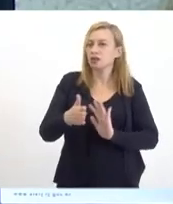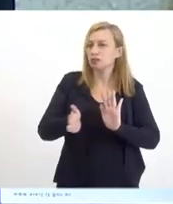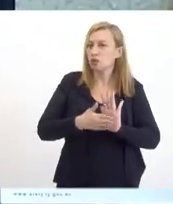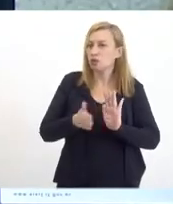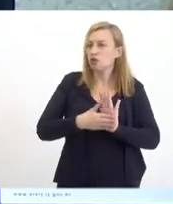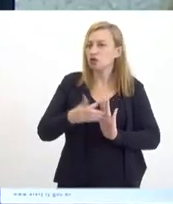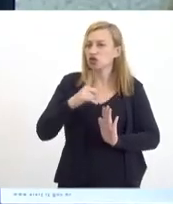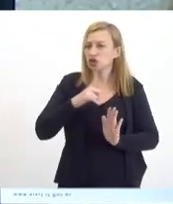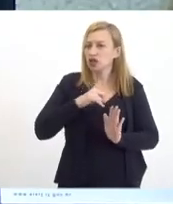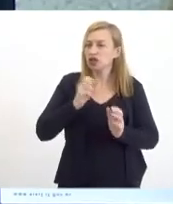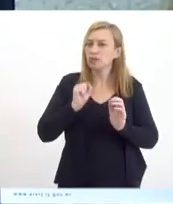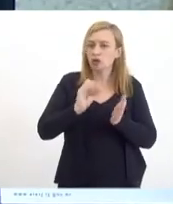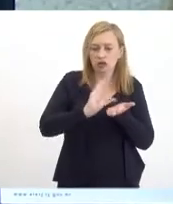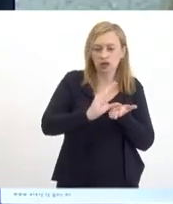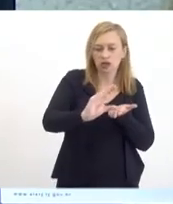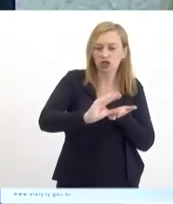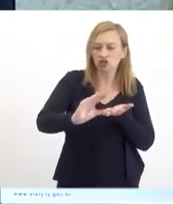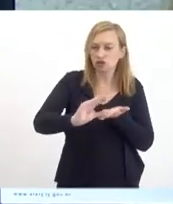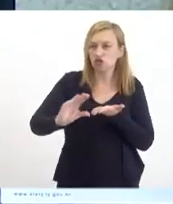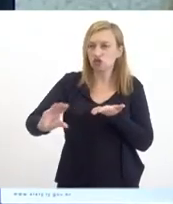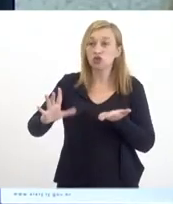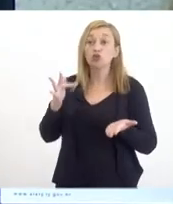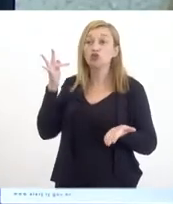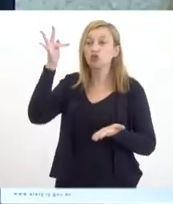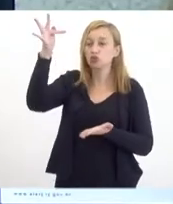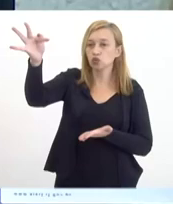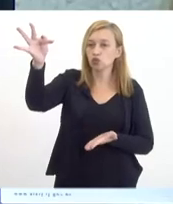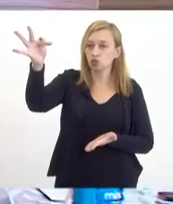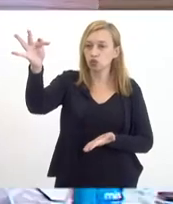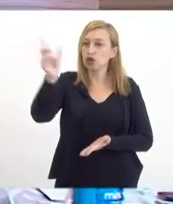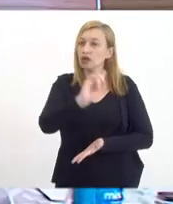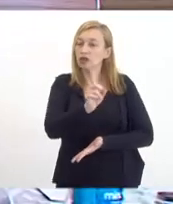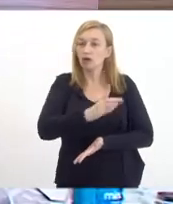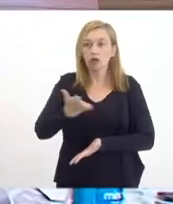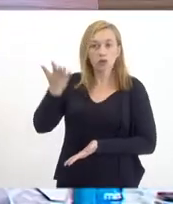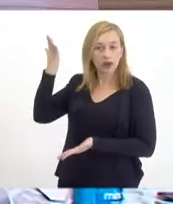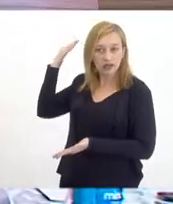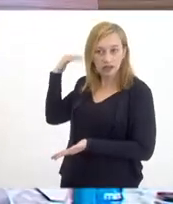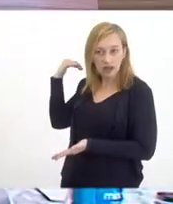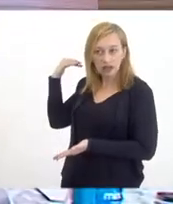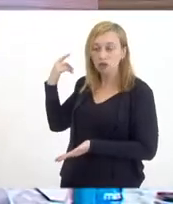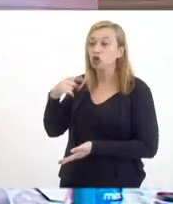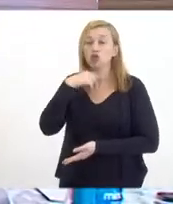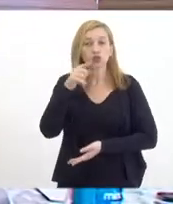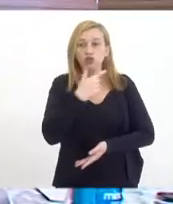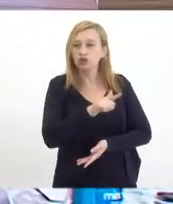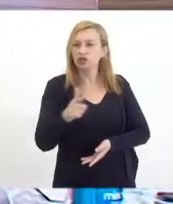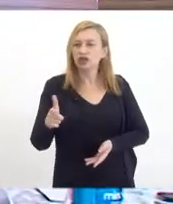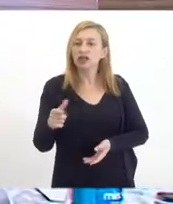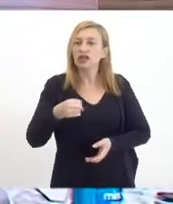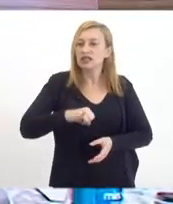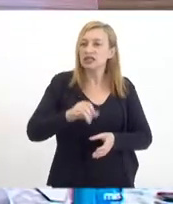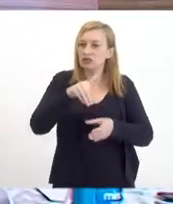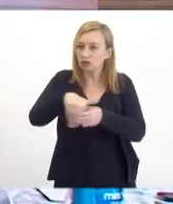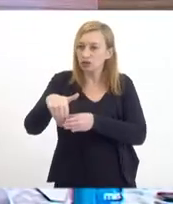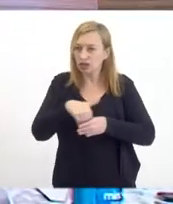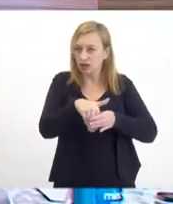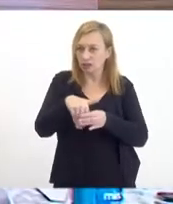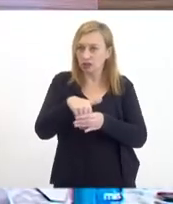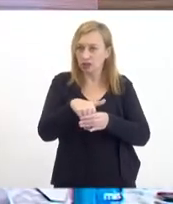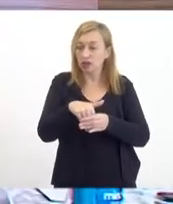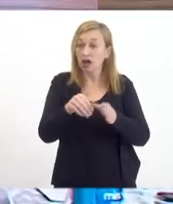repartir o futuro não o passado. E eu não tenho dúvida, se votarmos para votar no